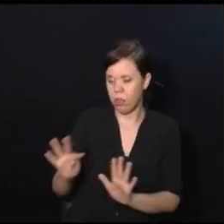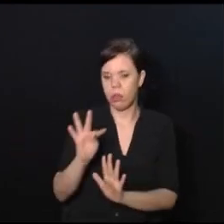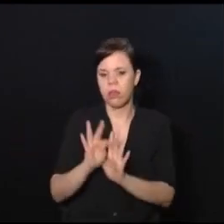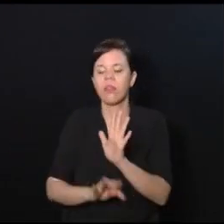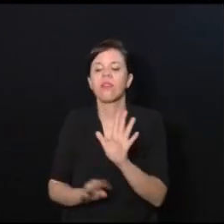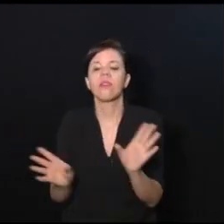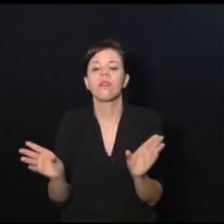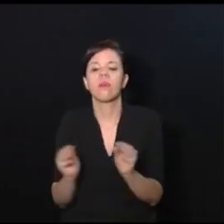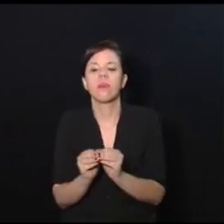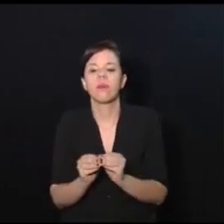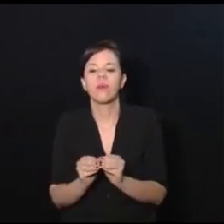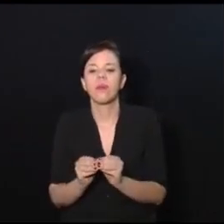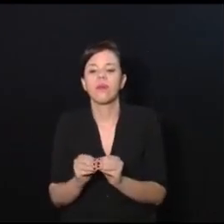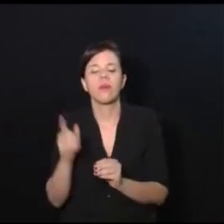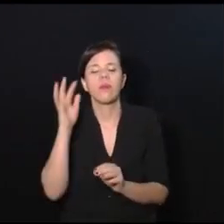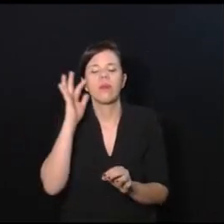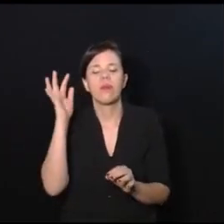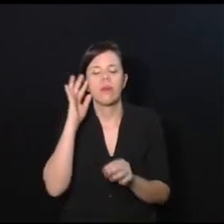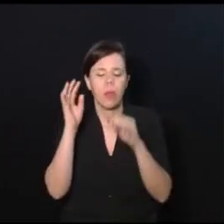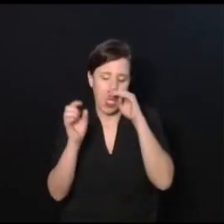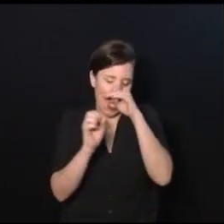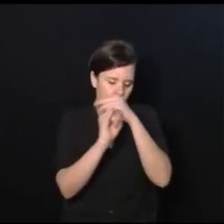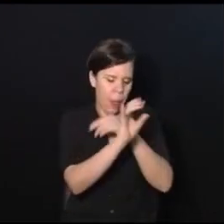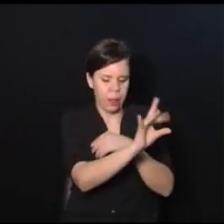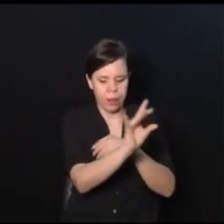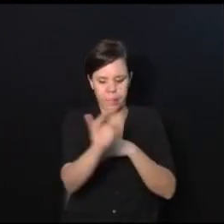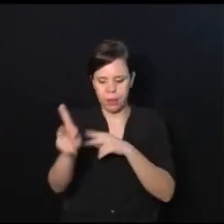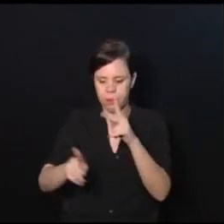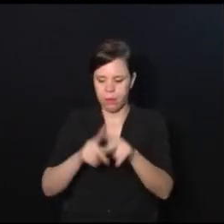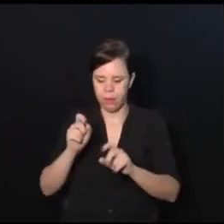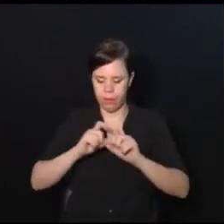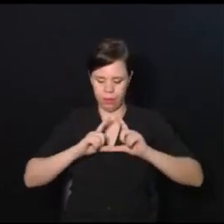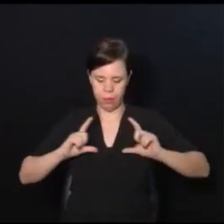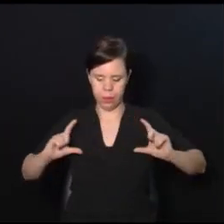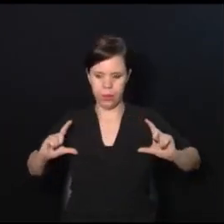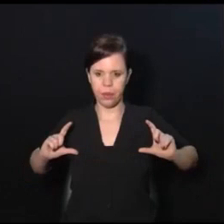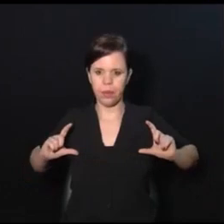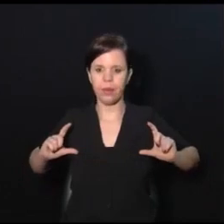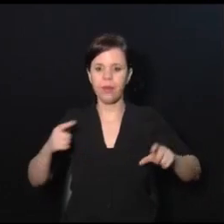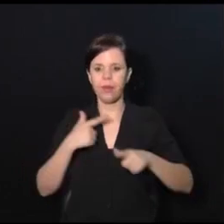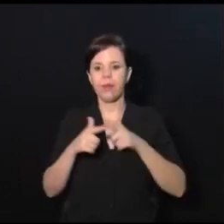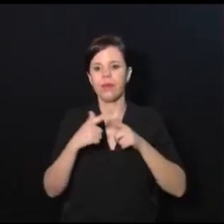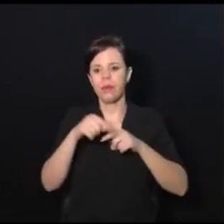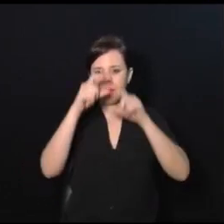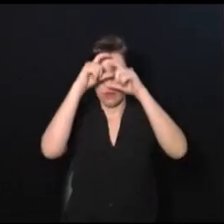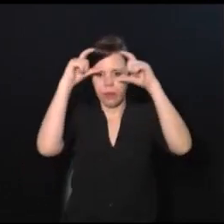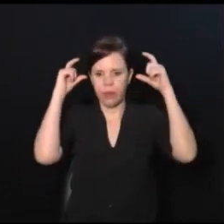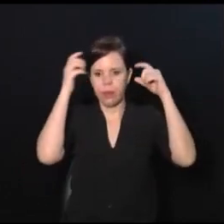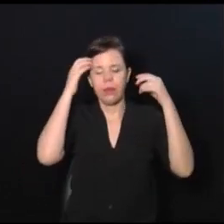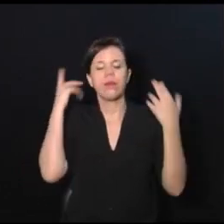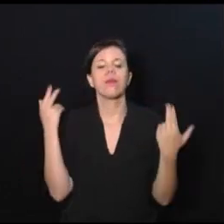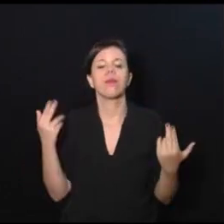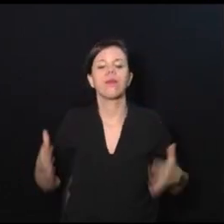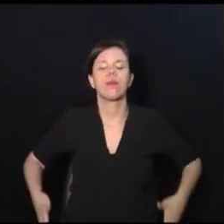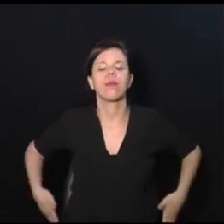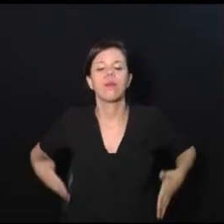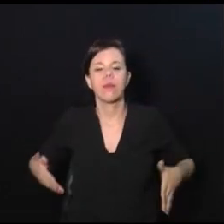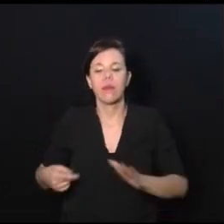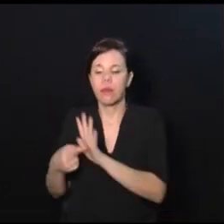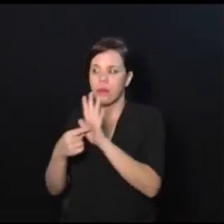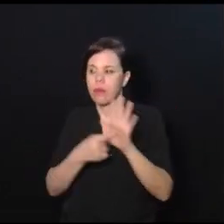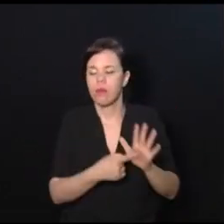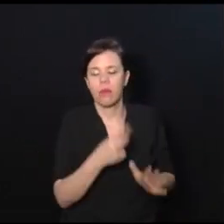com, imagine se cada pessoa do mundo andasse com a plaquinha do seu problema na cabeça, da mesma forma que um cadeirante anda, um